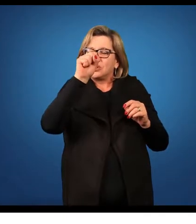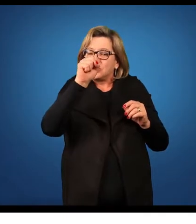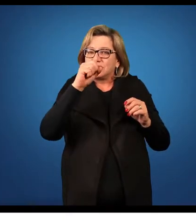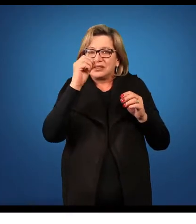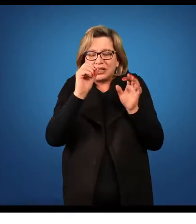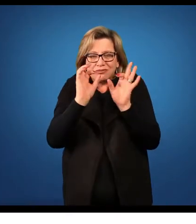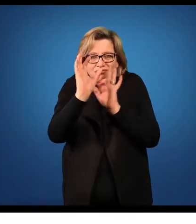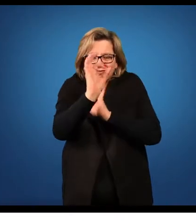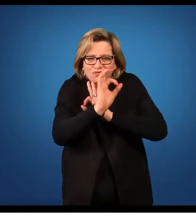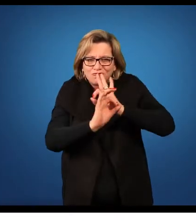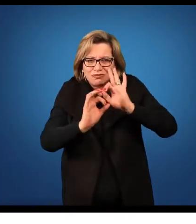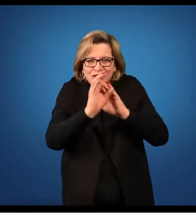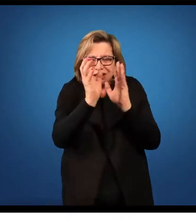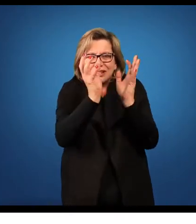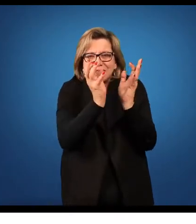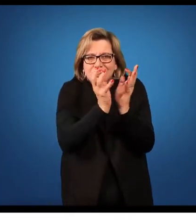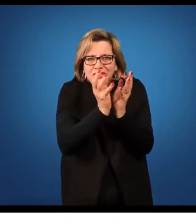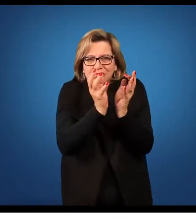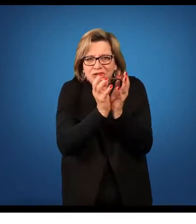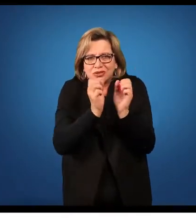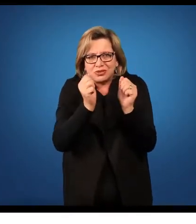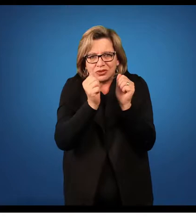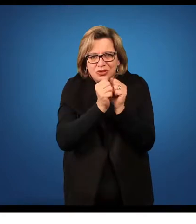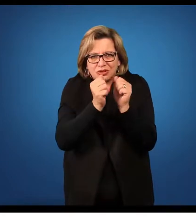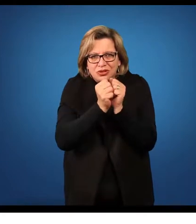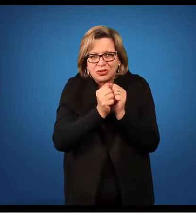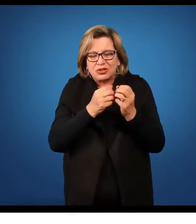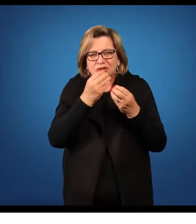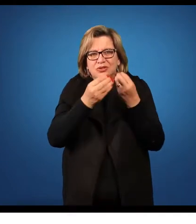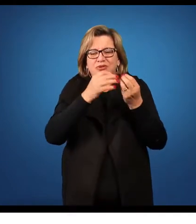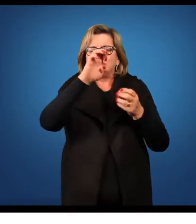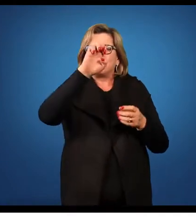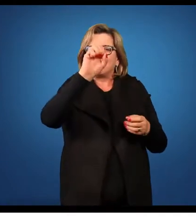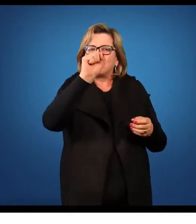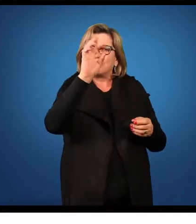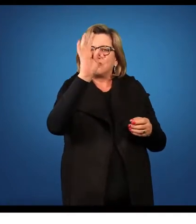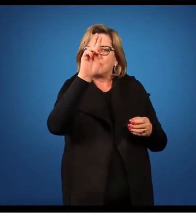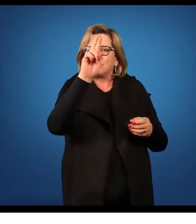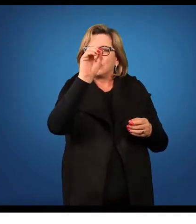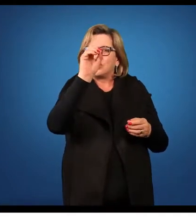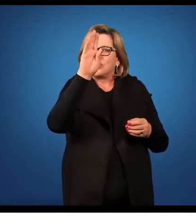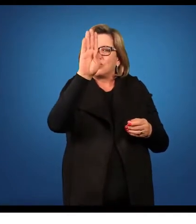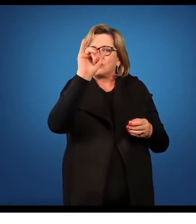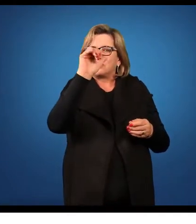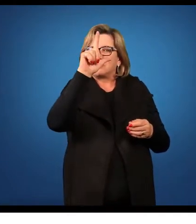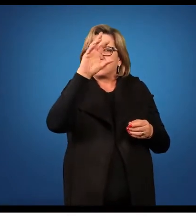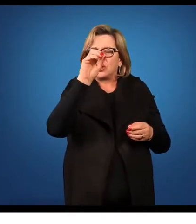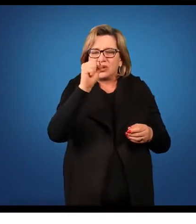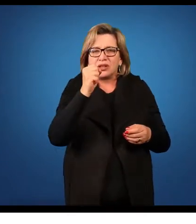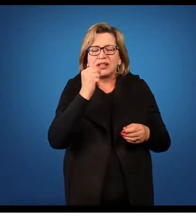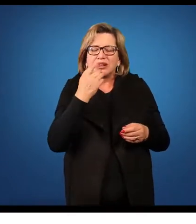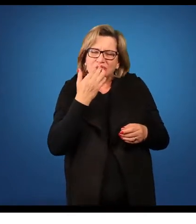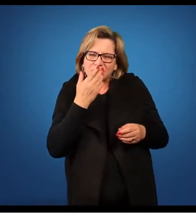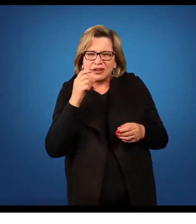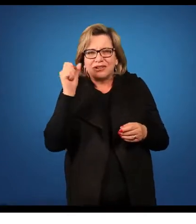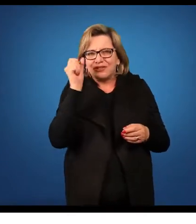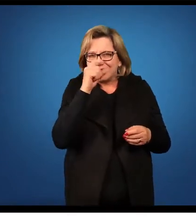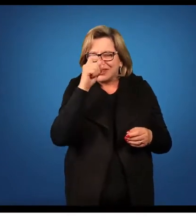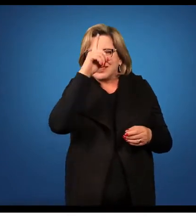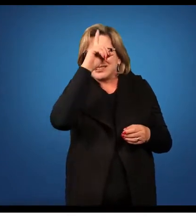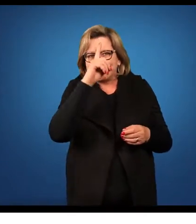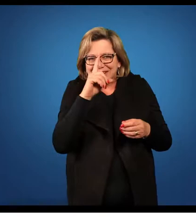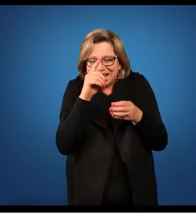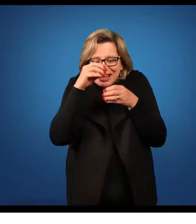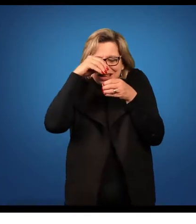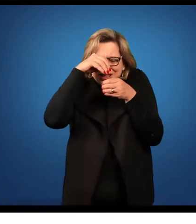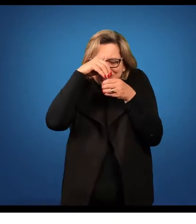organizados em grupos aqui, junto desses estróbilos, que tem uma coloração verde e amarela. E é no interior